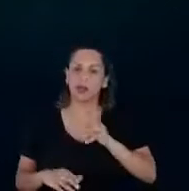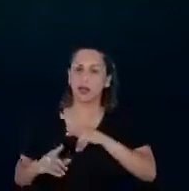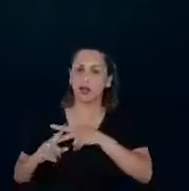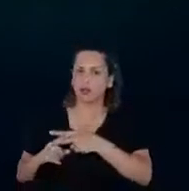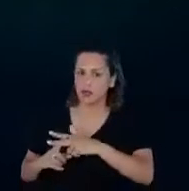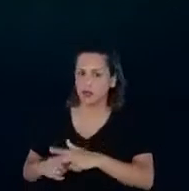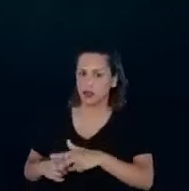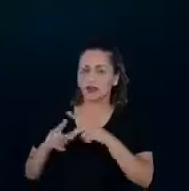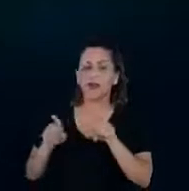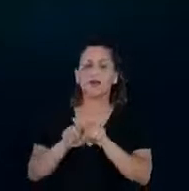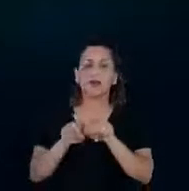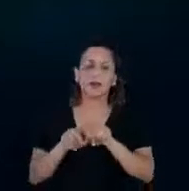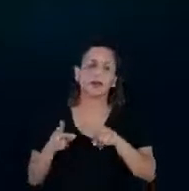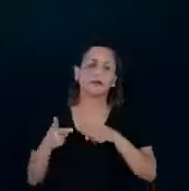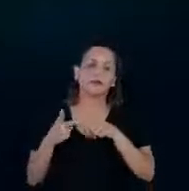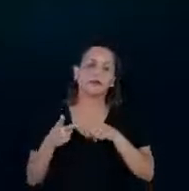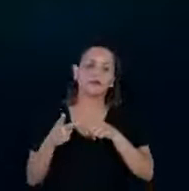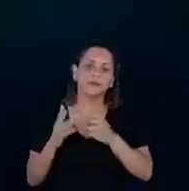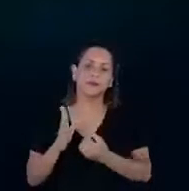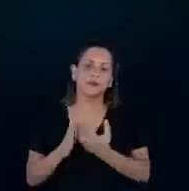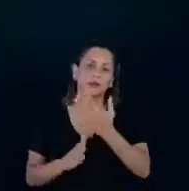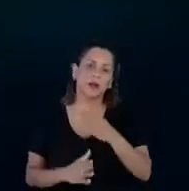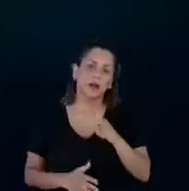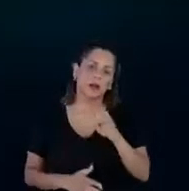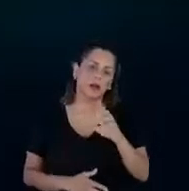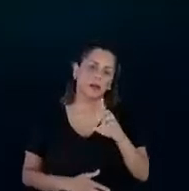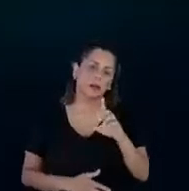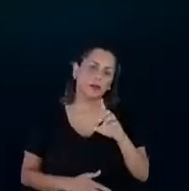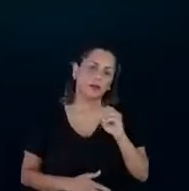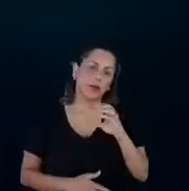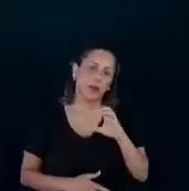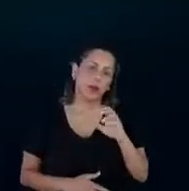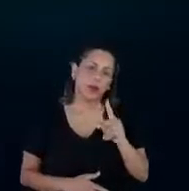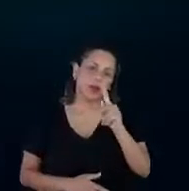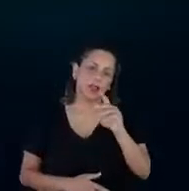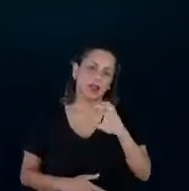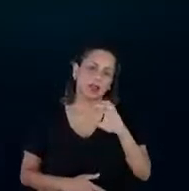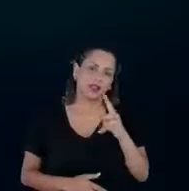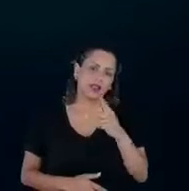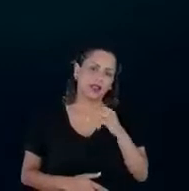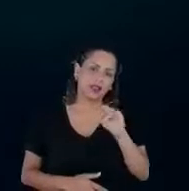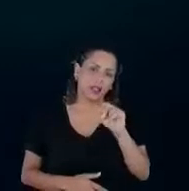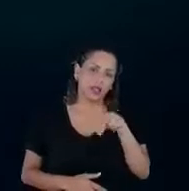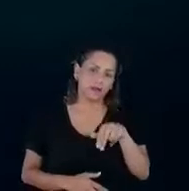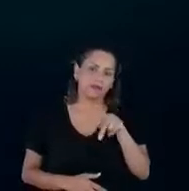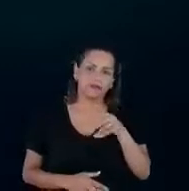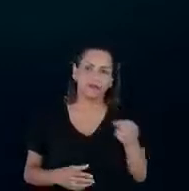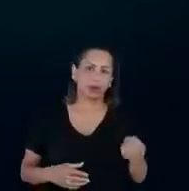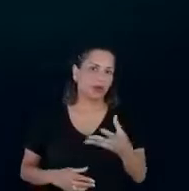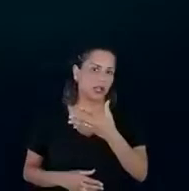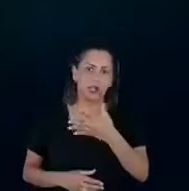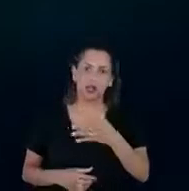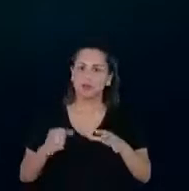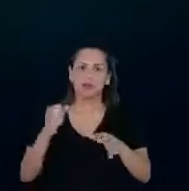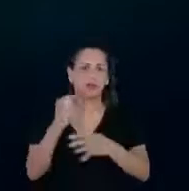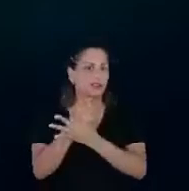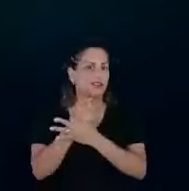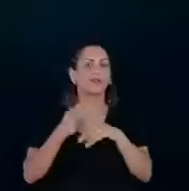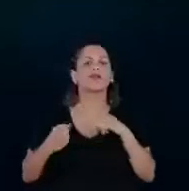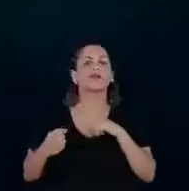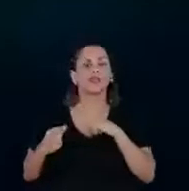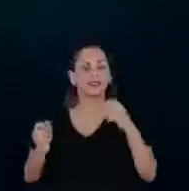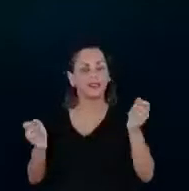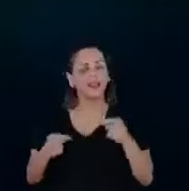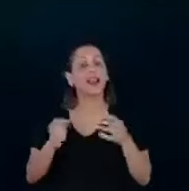implementação de uma ferramenta blockchain, uma plataforma super moderna, ainda mais segura e que visa garantir de forma